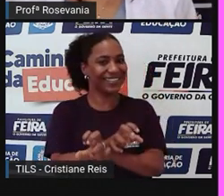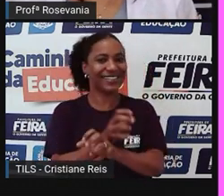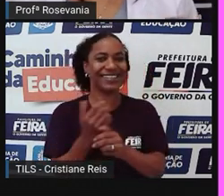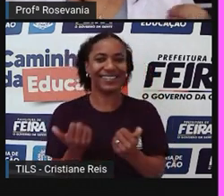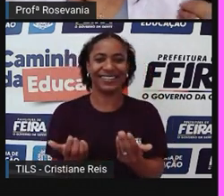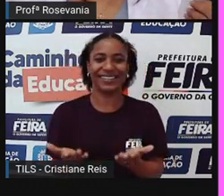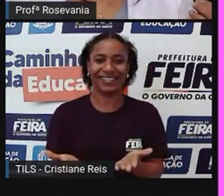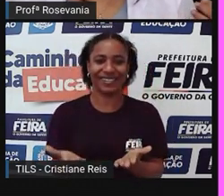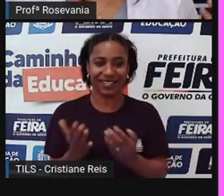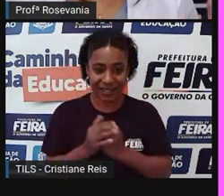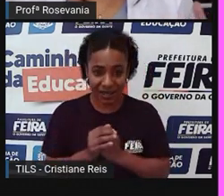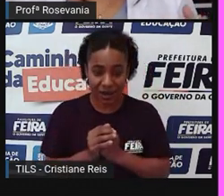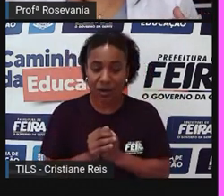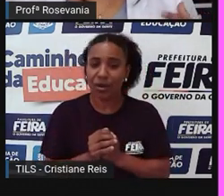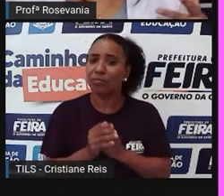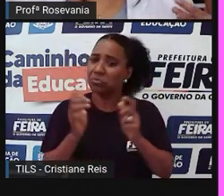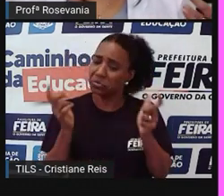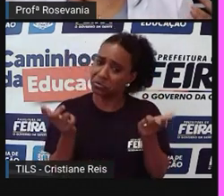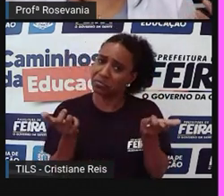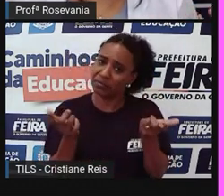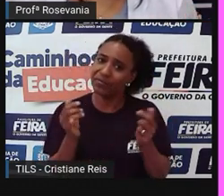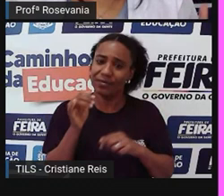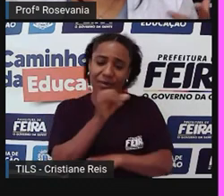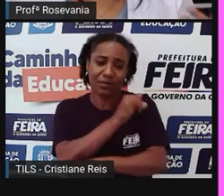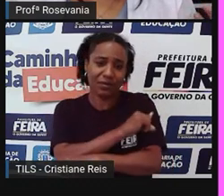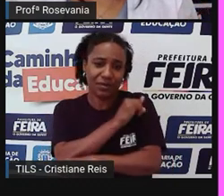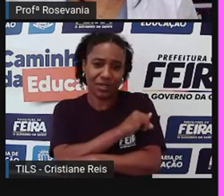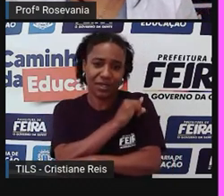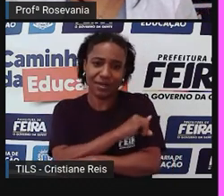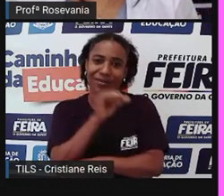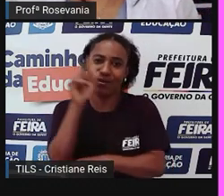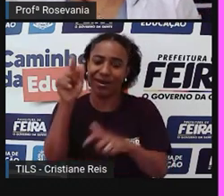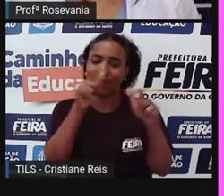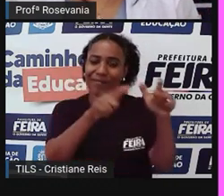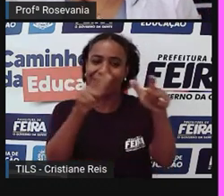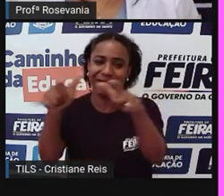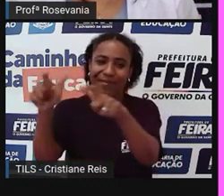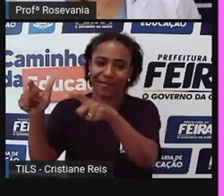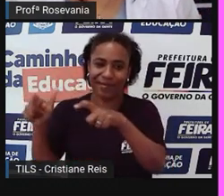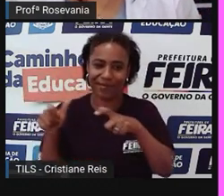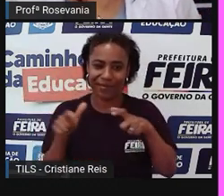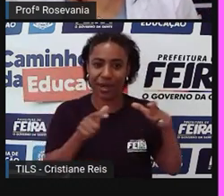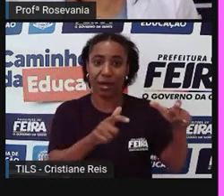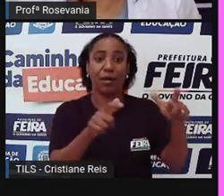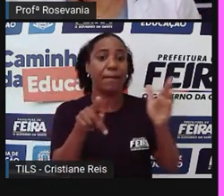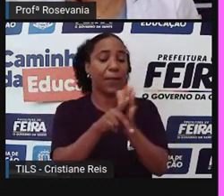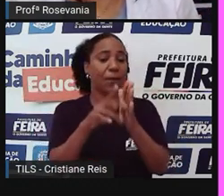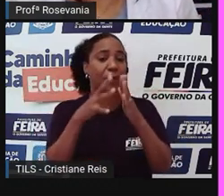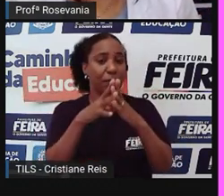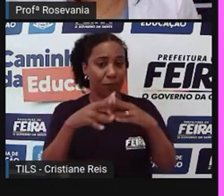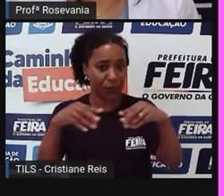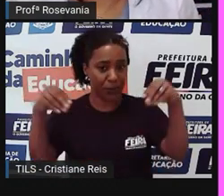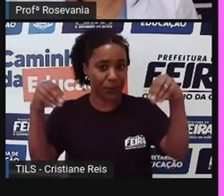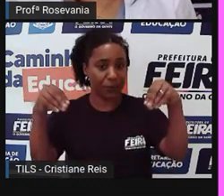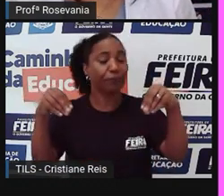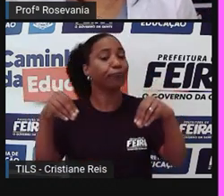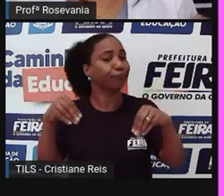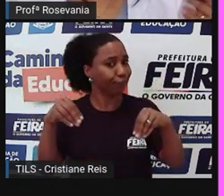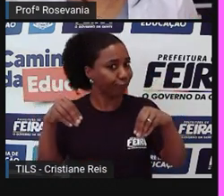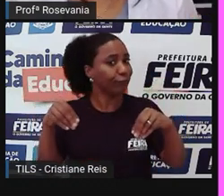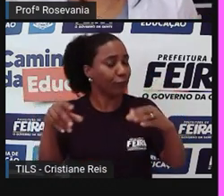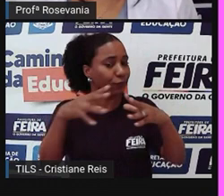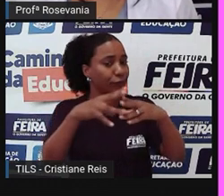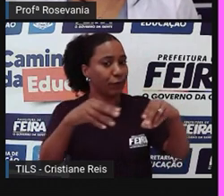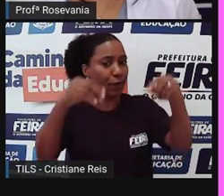também, né, no Rio de Janeiro mesmo, tem muitos bairros lá, que passa a ser território até do tráfico de drogas, né,